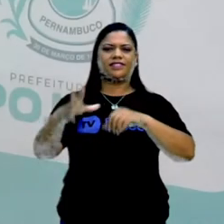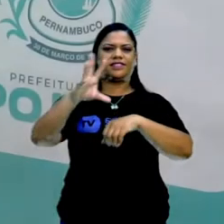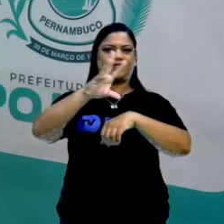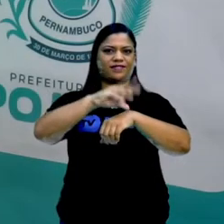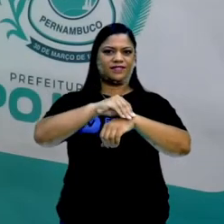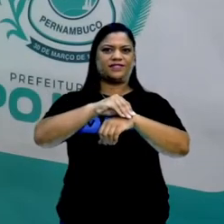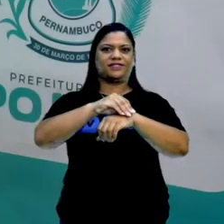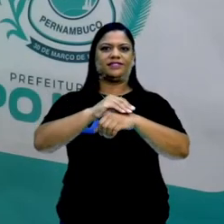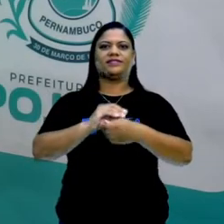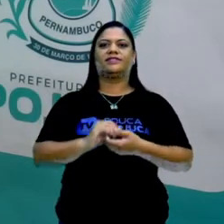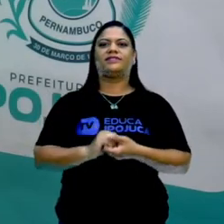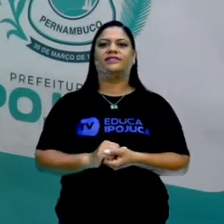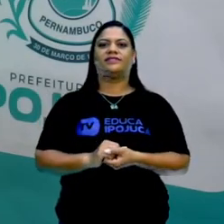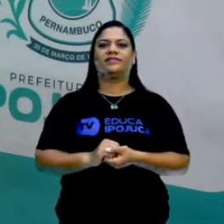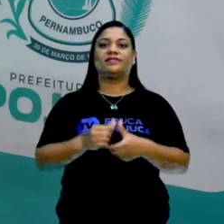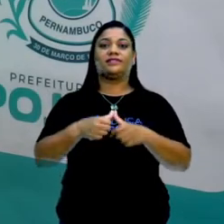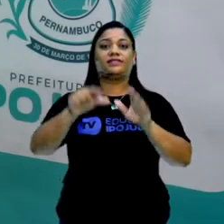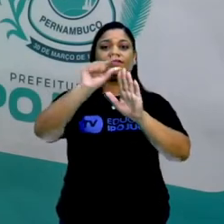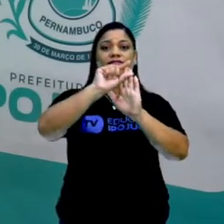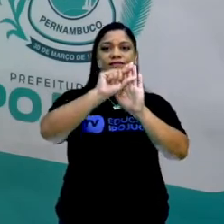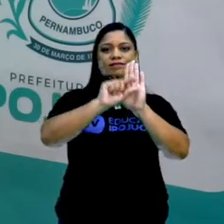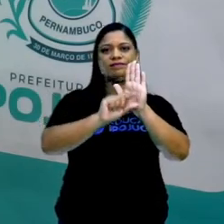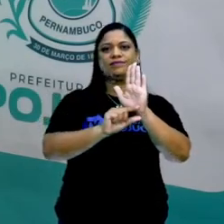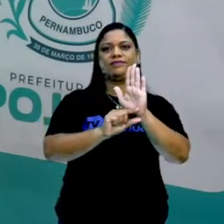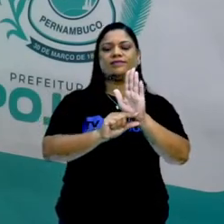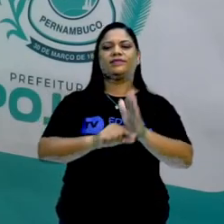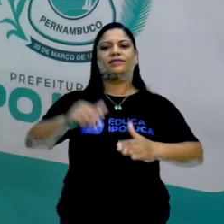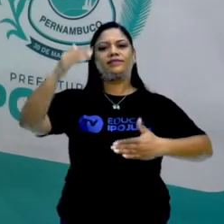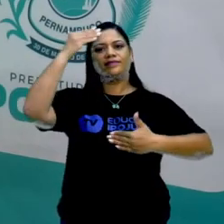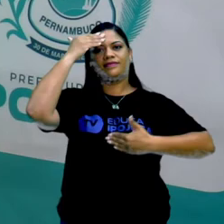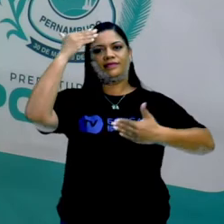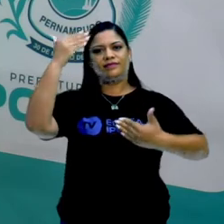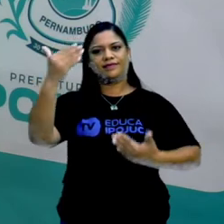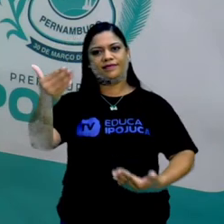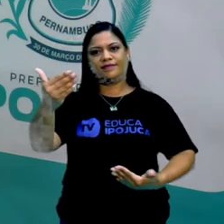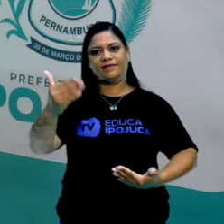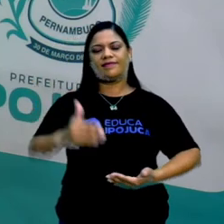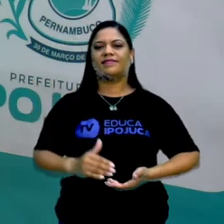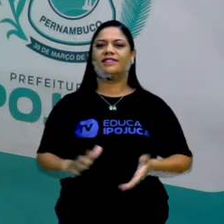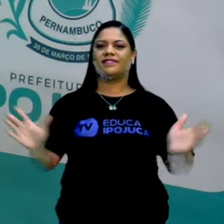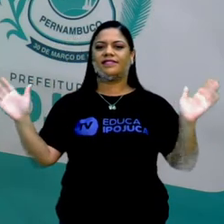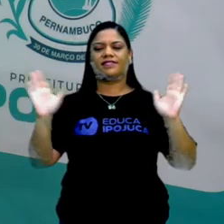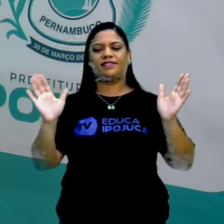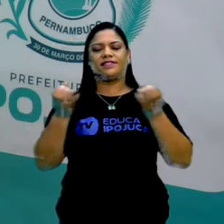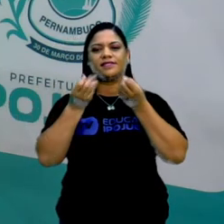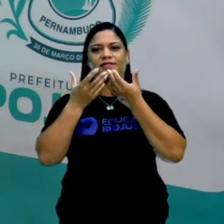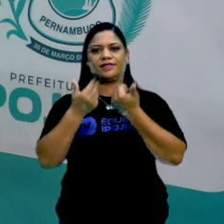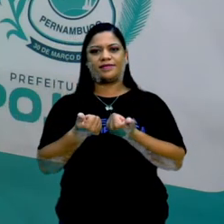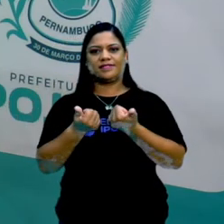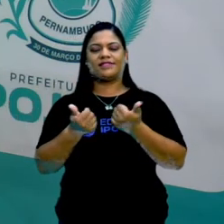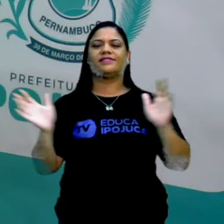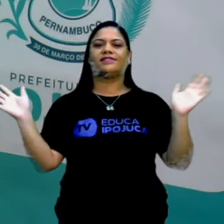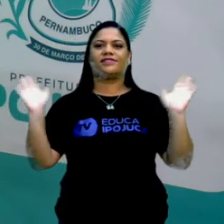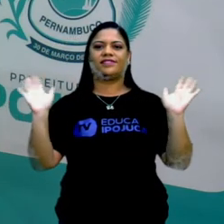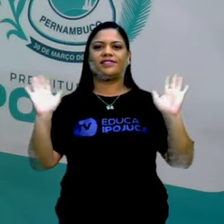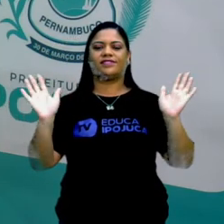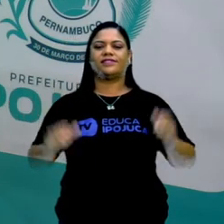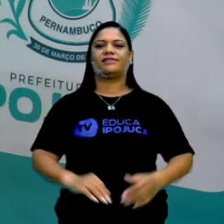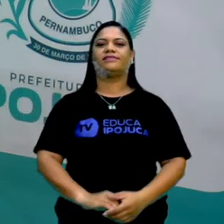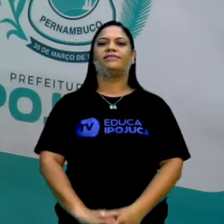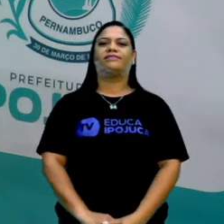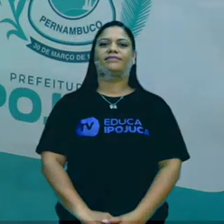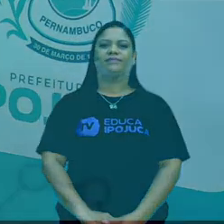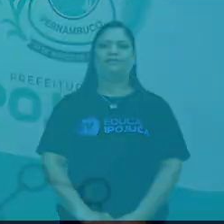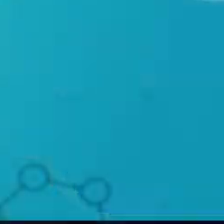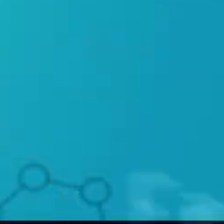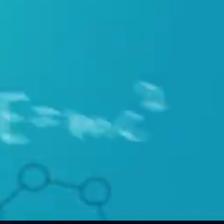reportagem. Aqui estão as nossas referências. O nosso muito, muito obrigada. Fiquem bem e até a próxima, pessoal. Tchau!